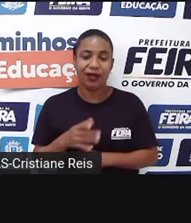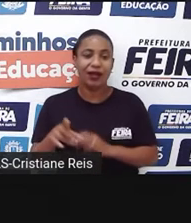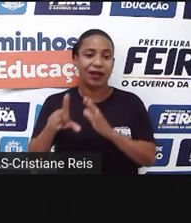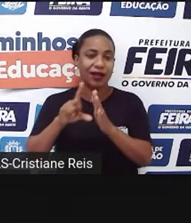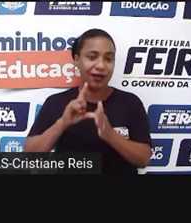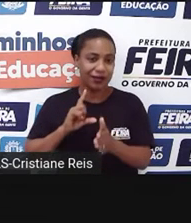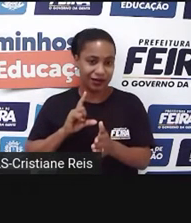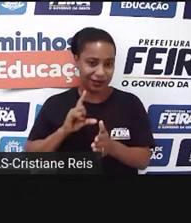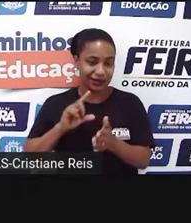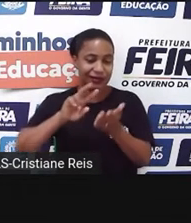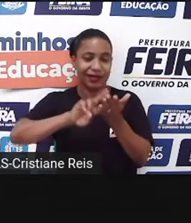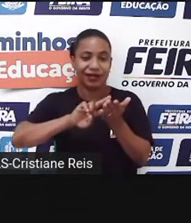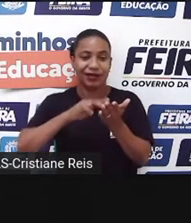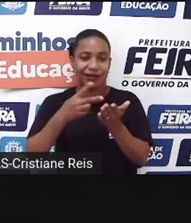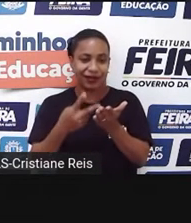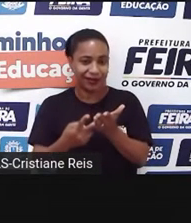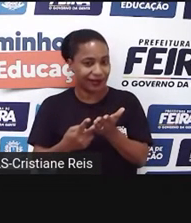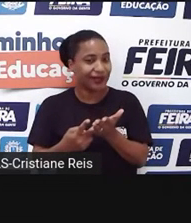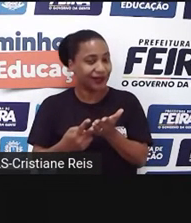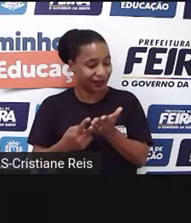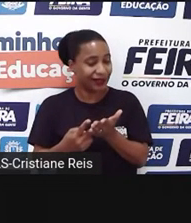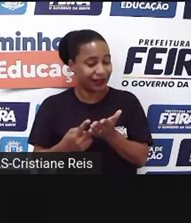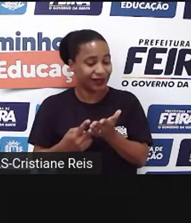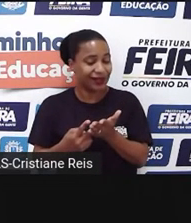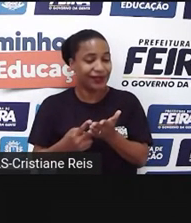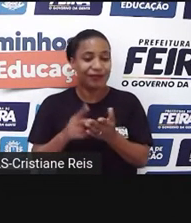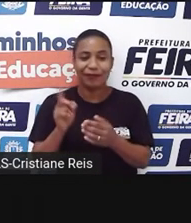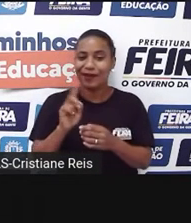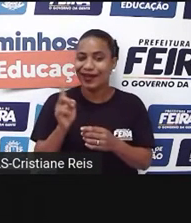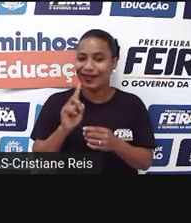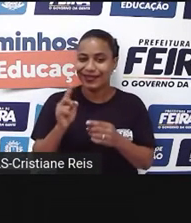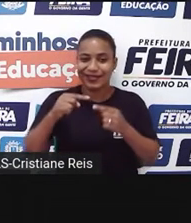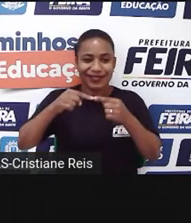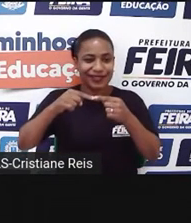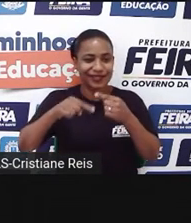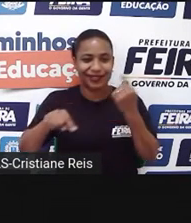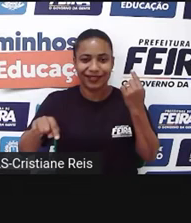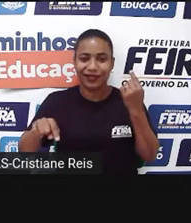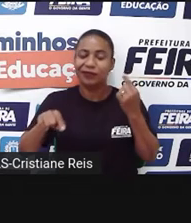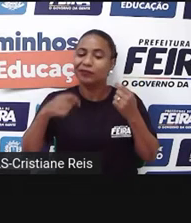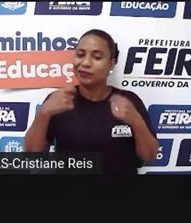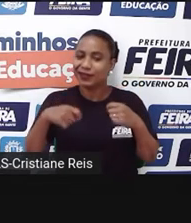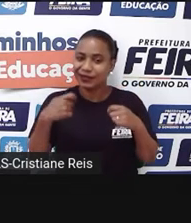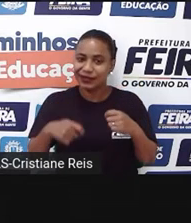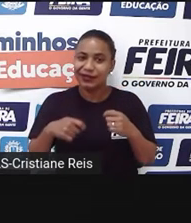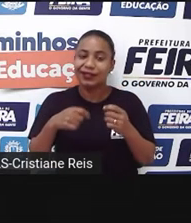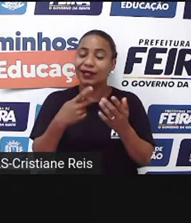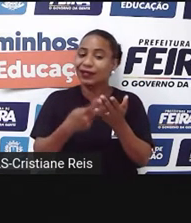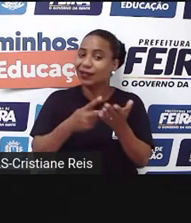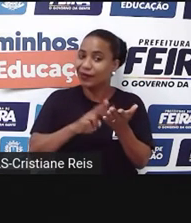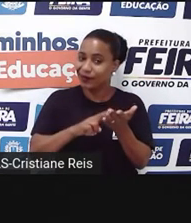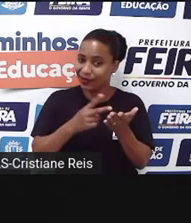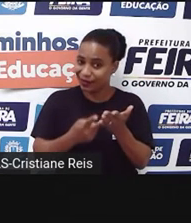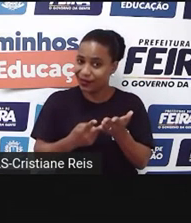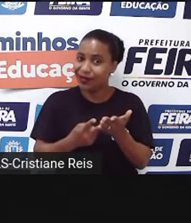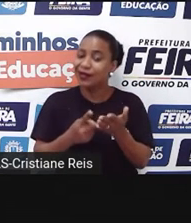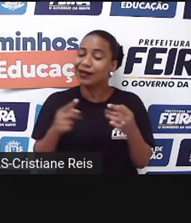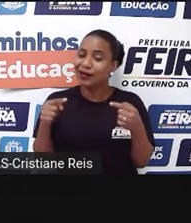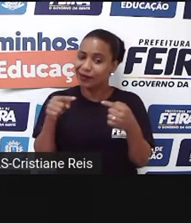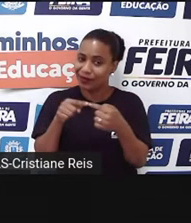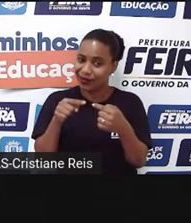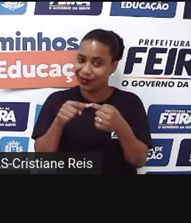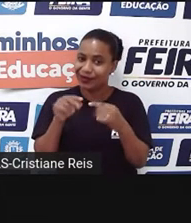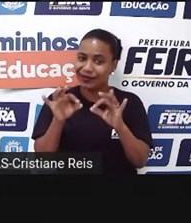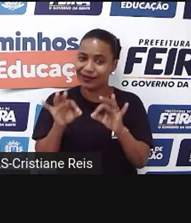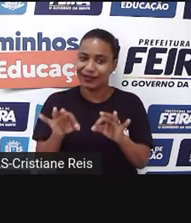antes que às vezes a gente traduz ao pé da letra, mas a gente precisa também interpretar o que está acontecendo de acordo com o contexto. Então,